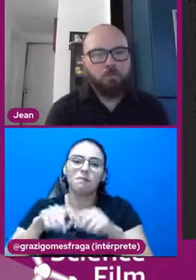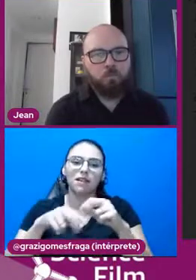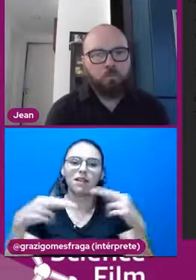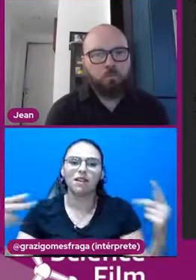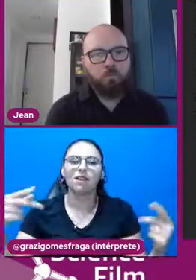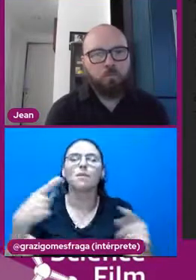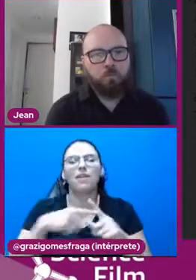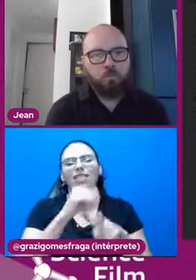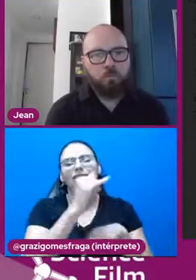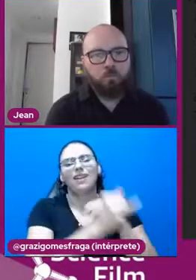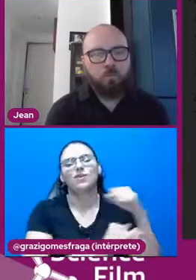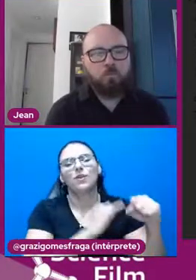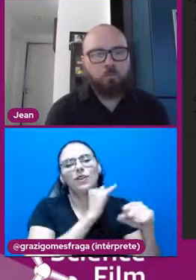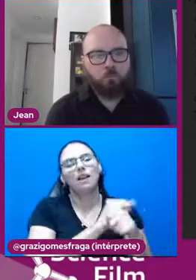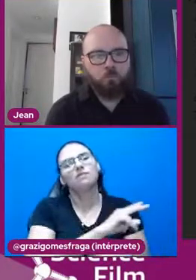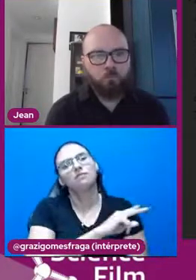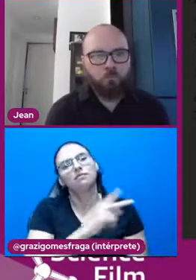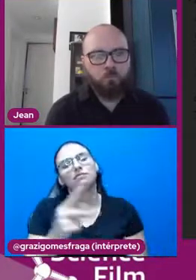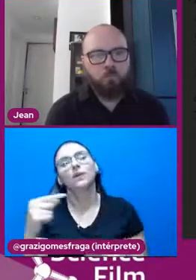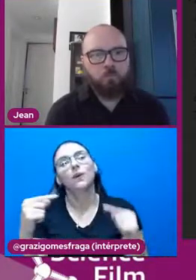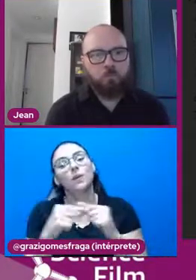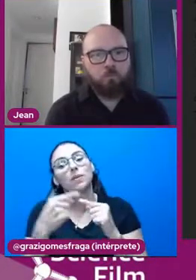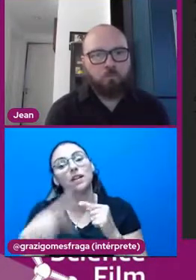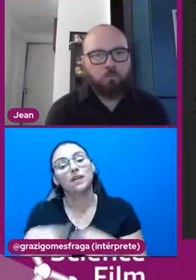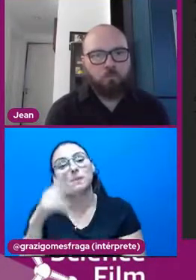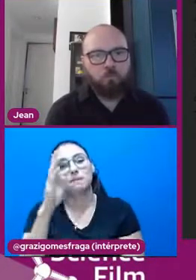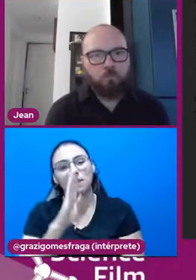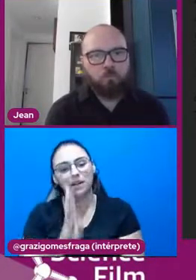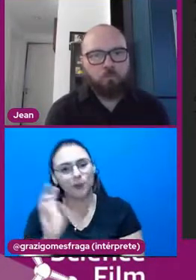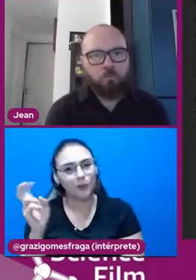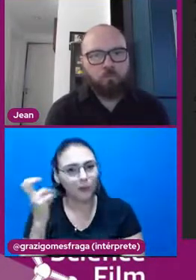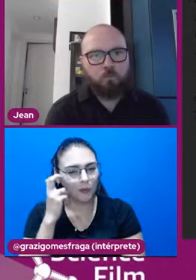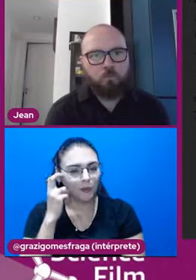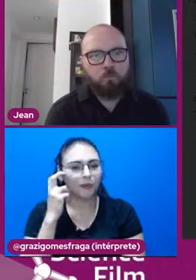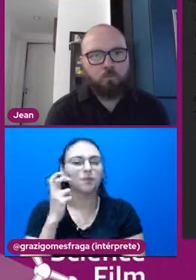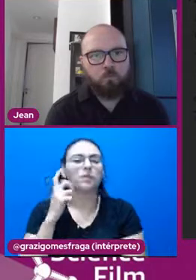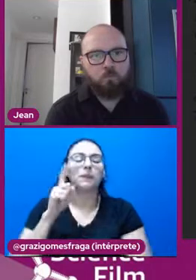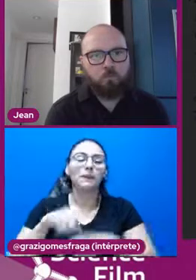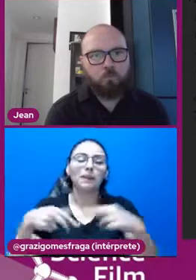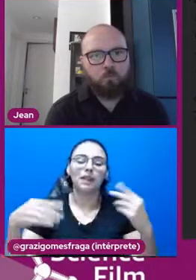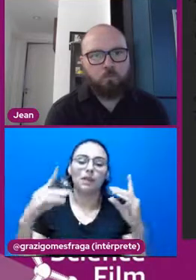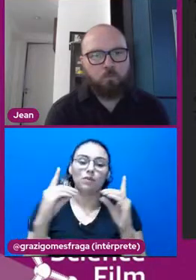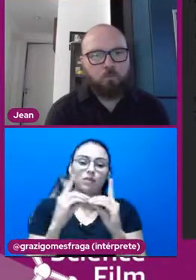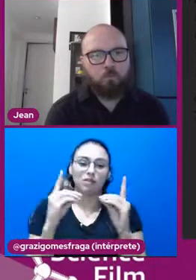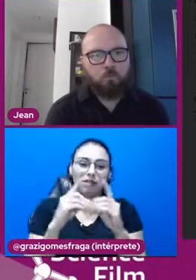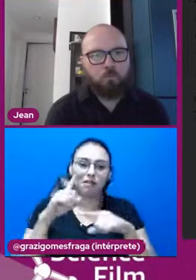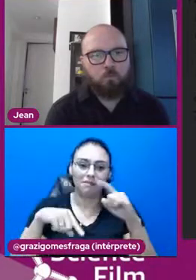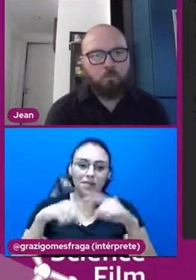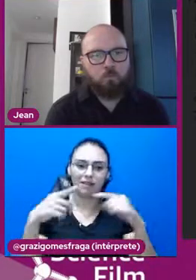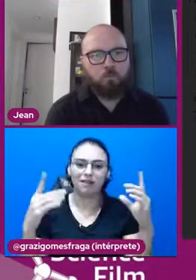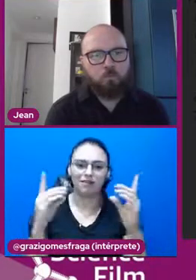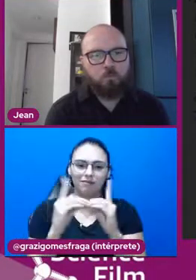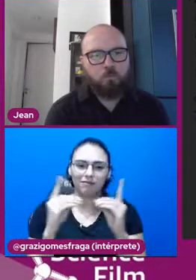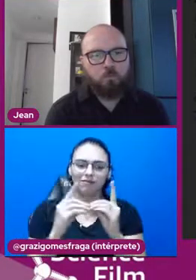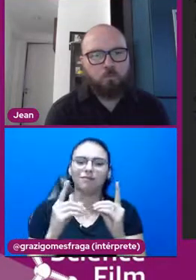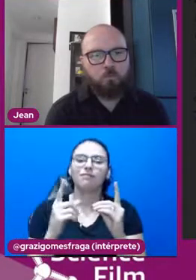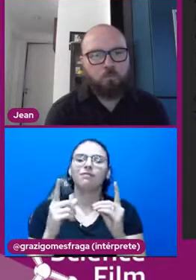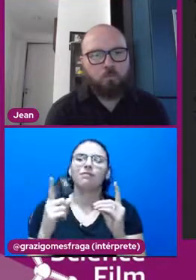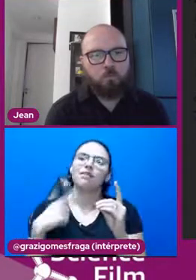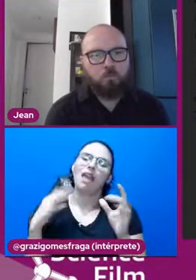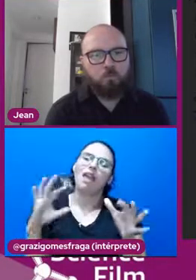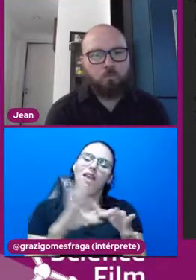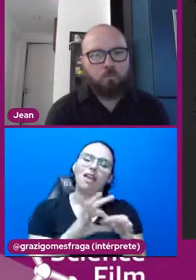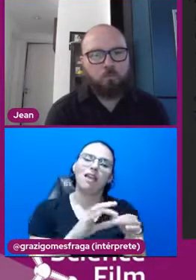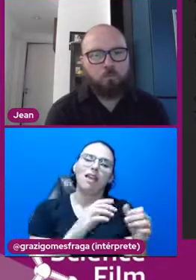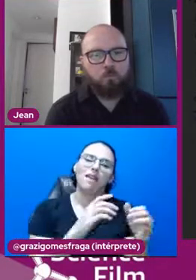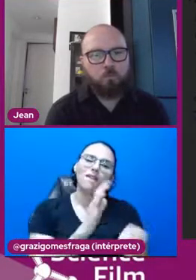internacionalmente para a realidade brasileira. Um material didático que acompanha esses filmes. Então, vocês podem ver aí, por exemplo,